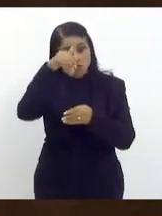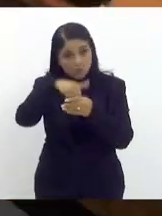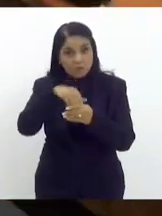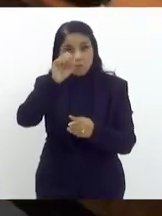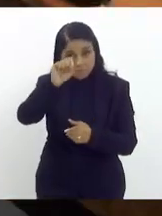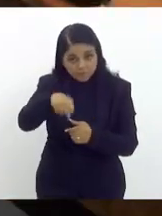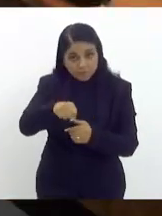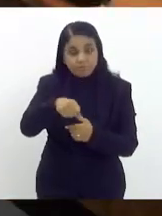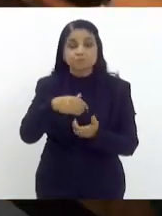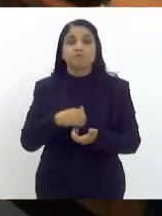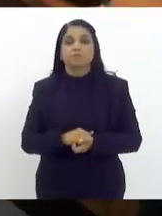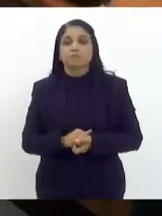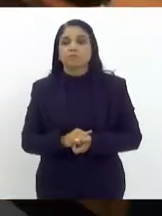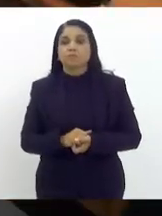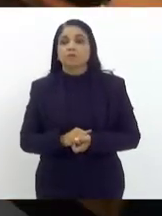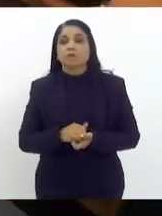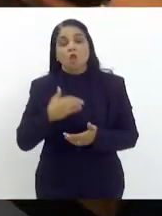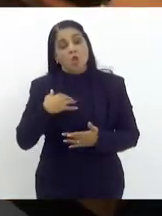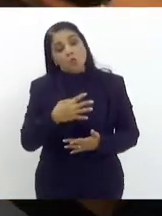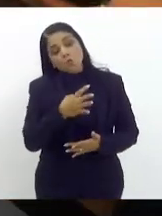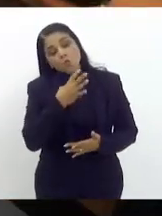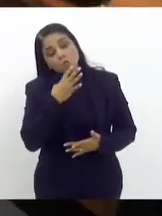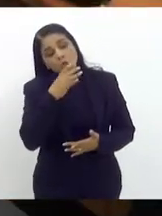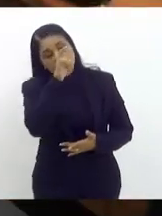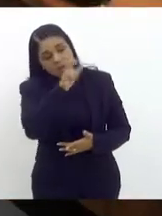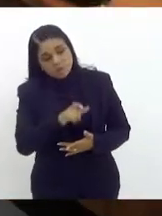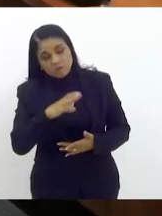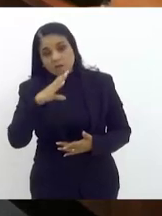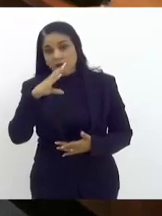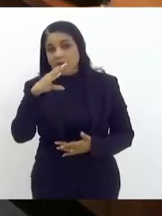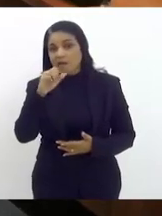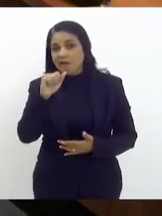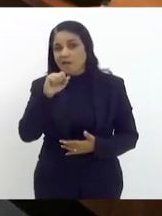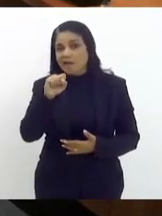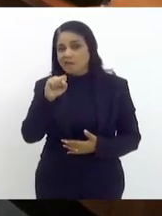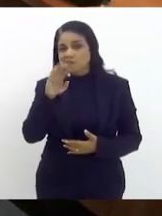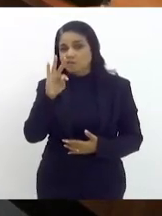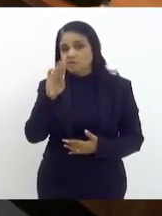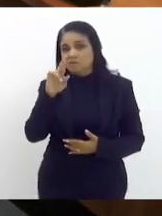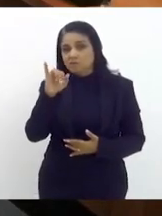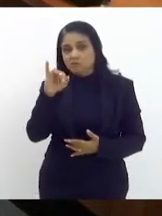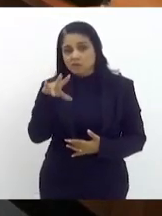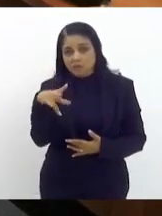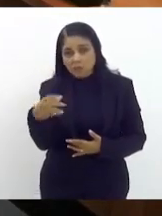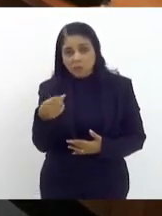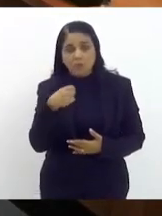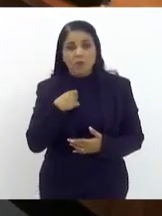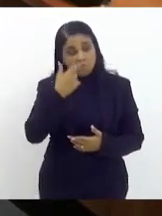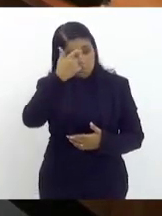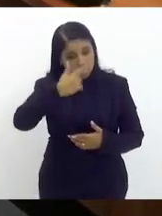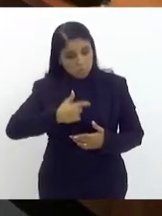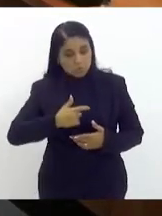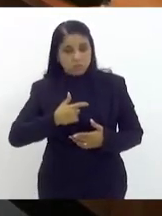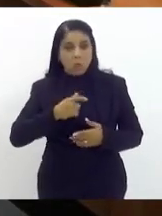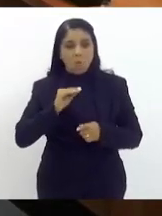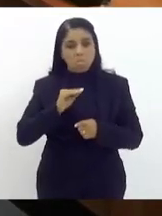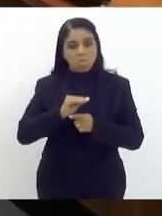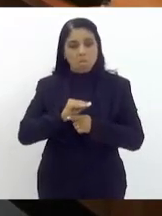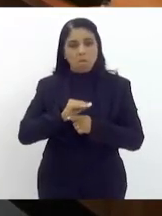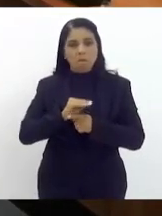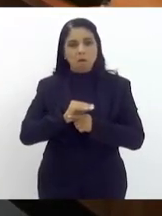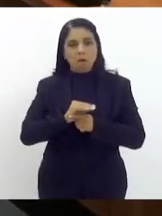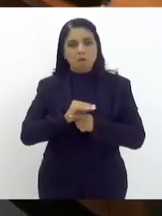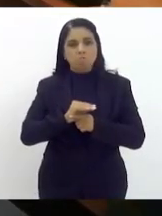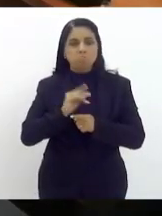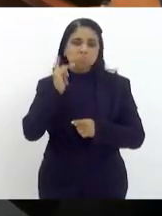por quê primeiro que eu conheço o castrenho quem não conhece ele tem posições conservadoras sobre algumas coisas da política